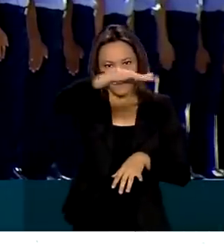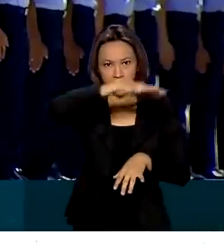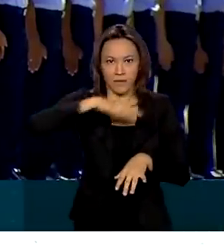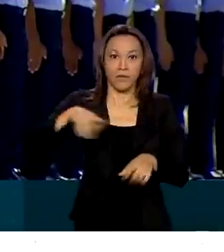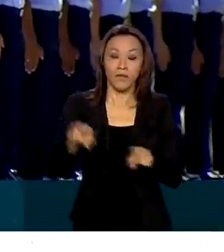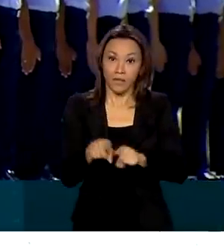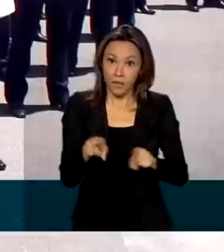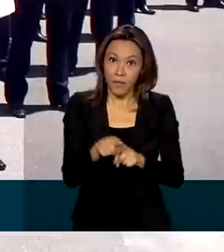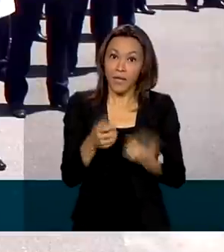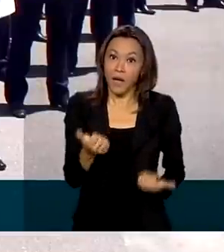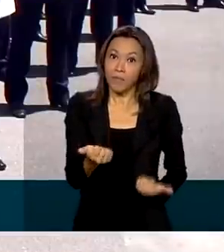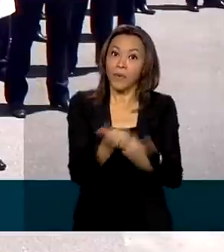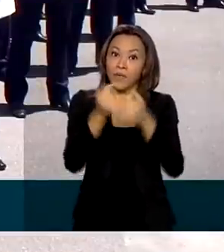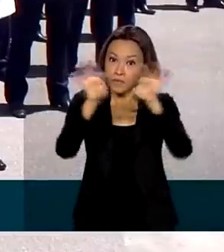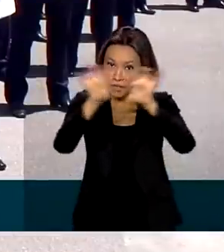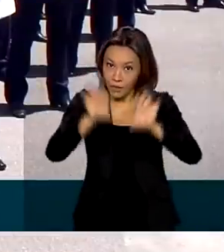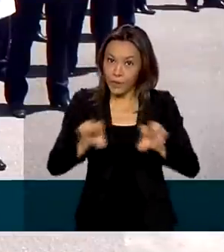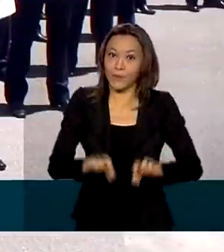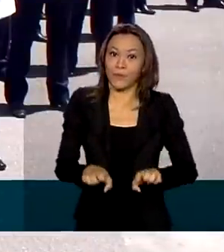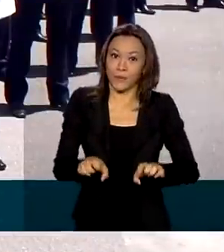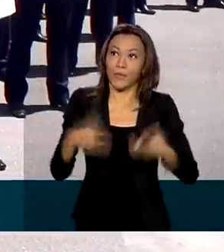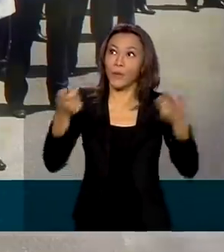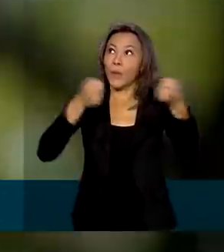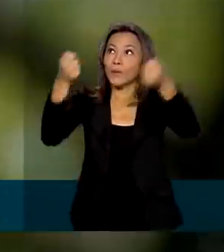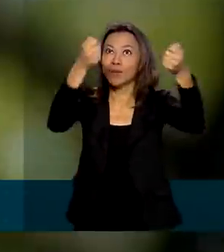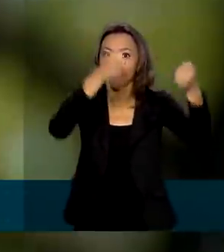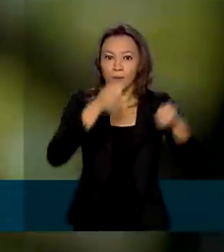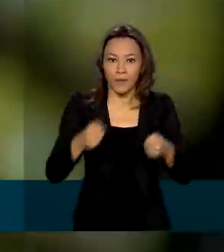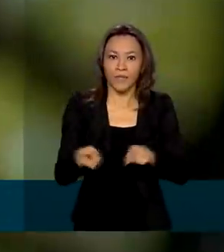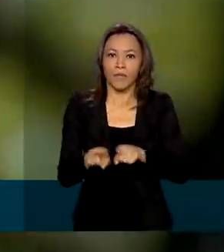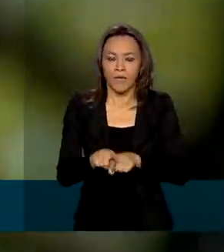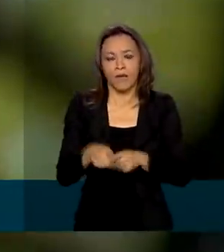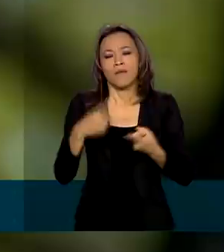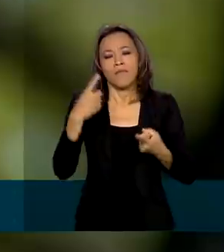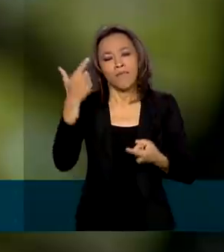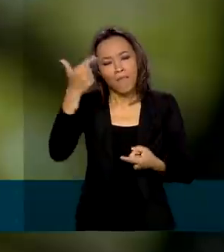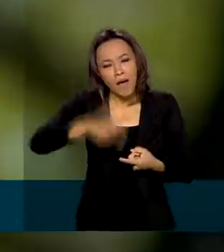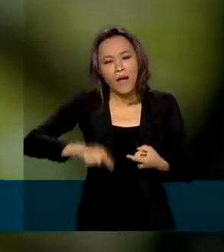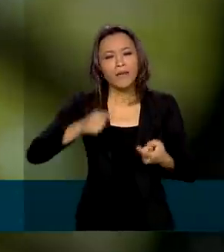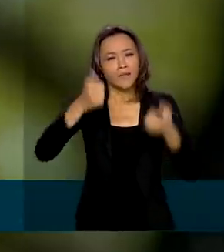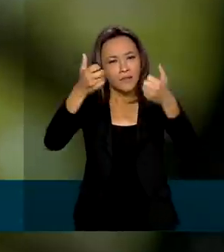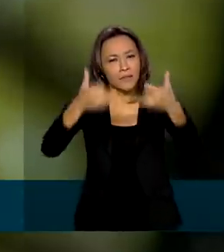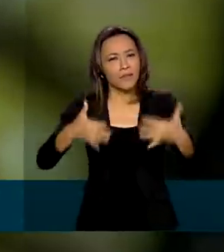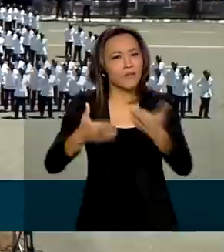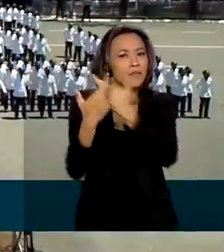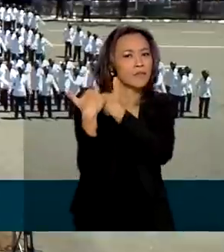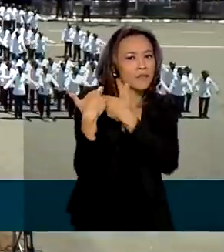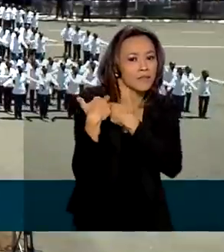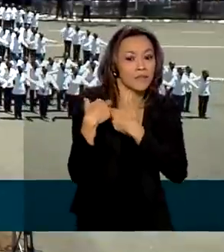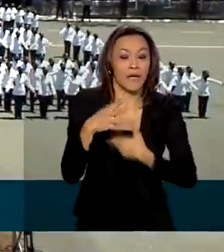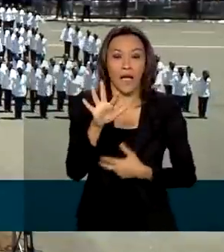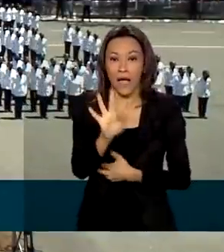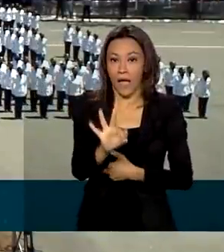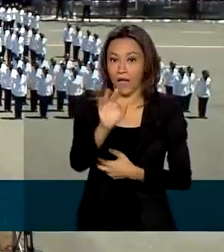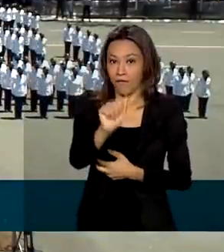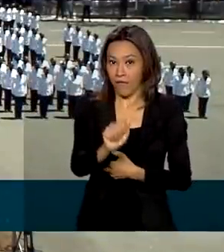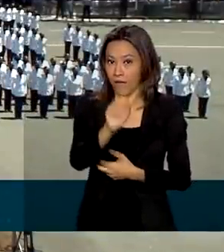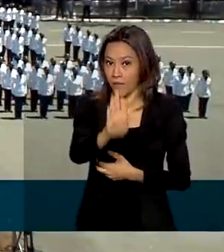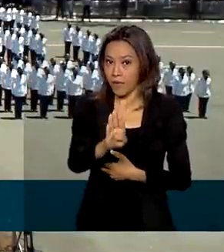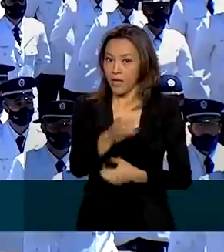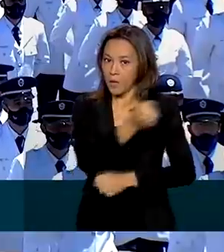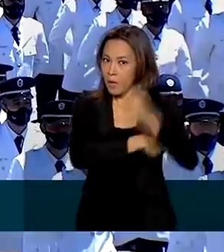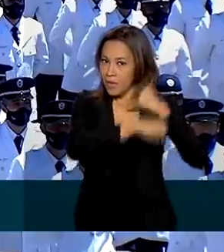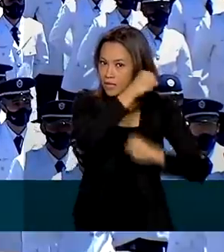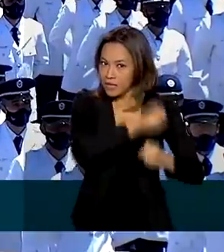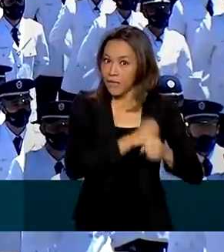aeroportuária e controle do espaço aéreo. Para cumprir de forma mais efetiva essa missão, a FAB recebeu, no ano passado, um